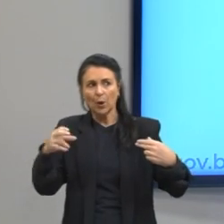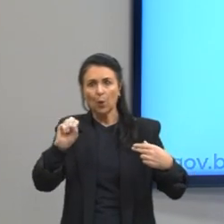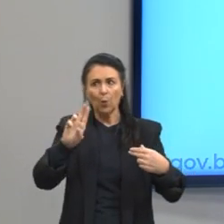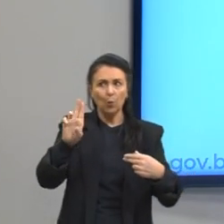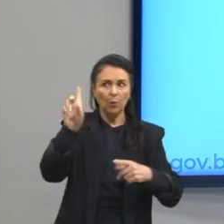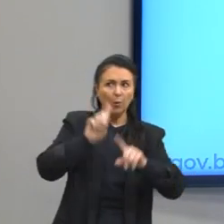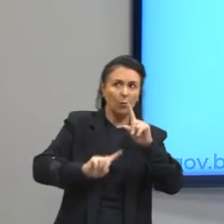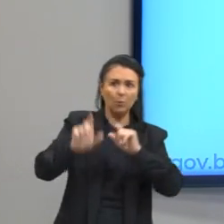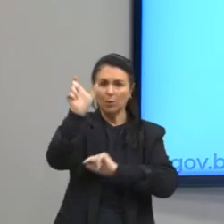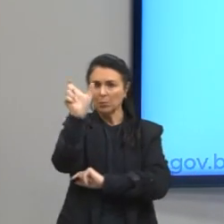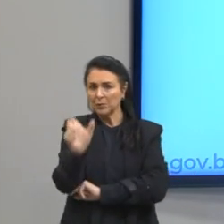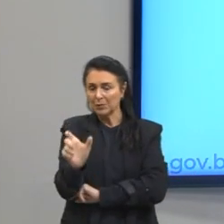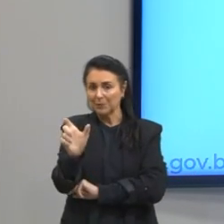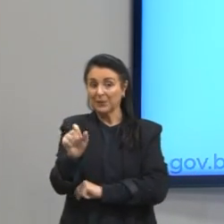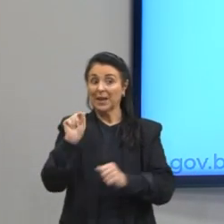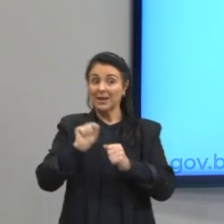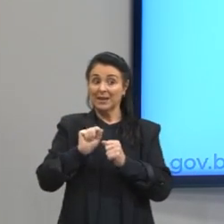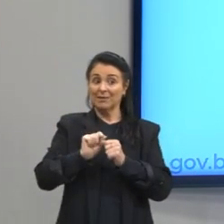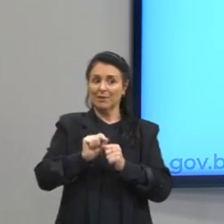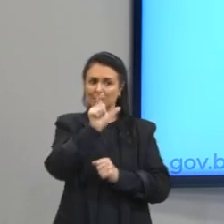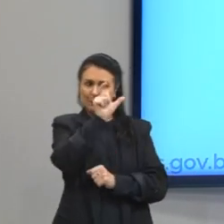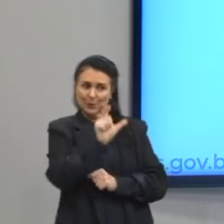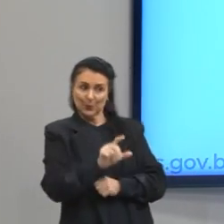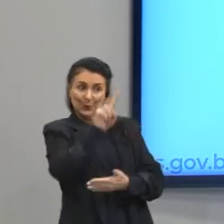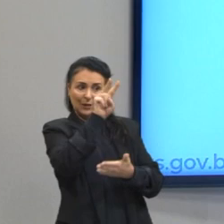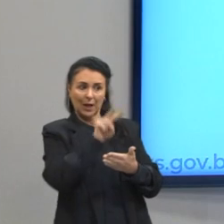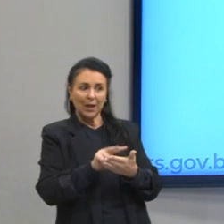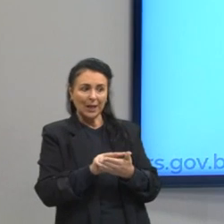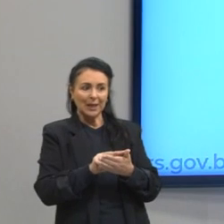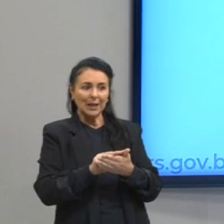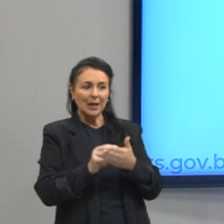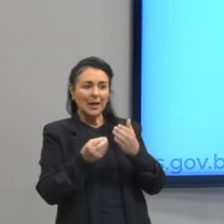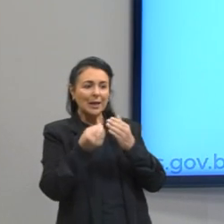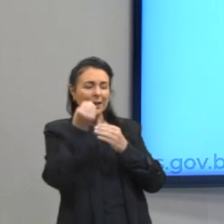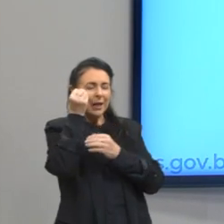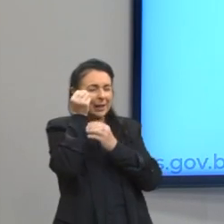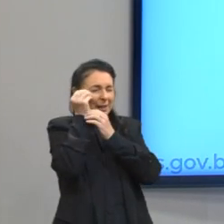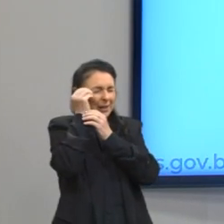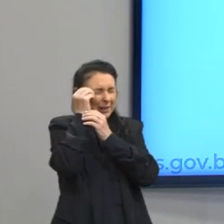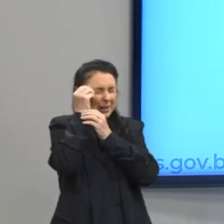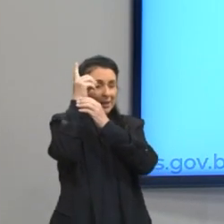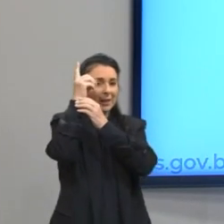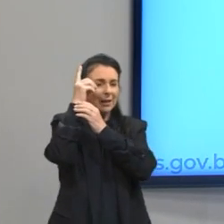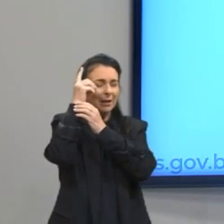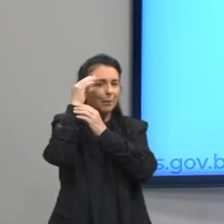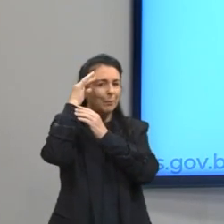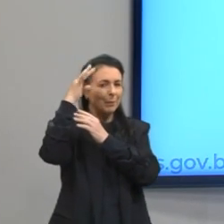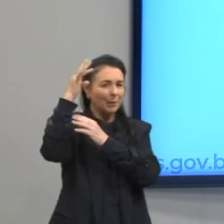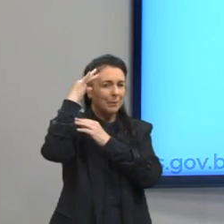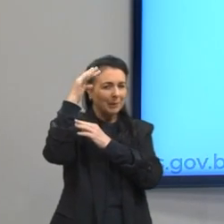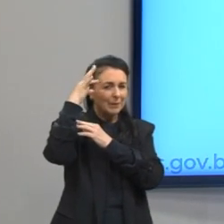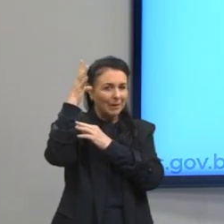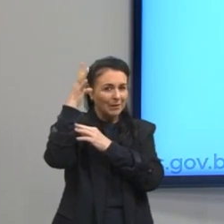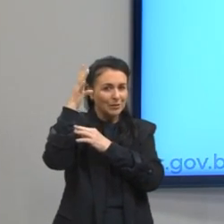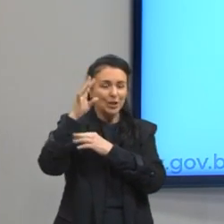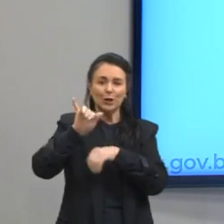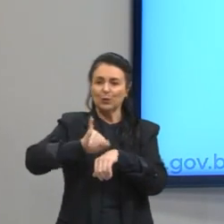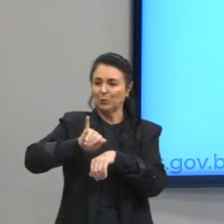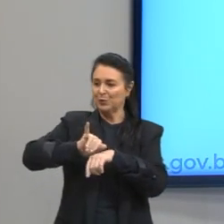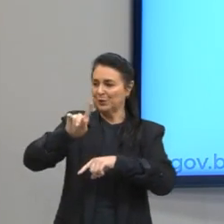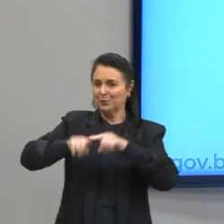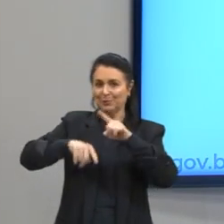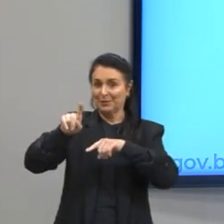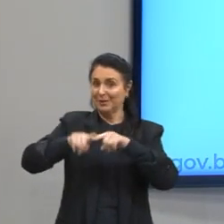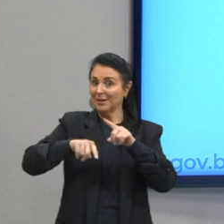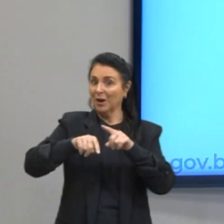levando o leitor a criar uma imagem mental do objeto a ser descrito. Aonde